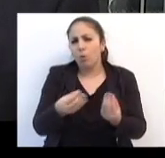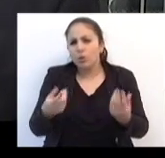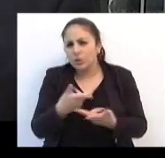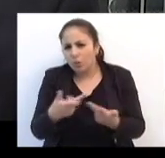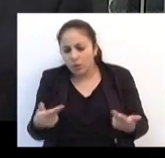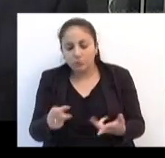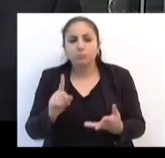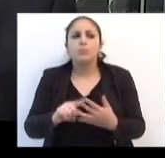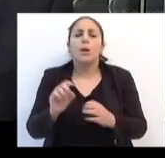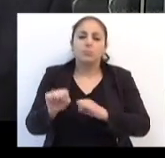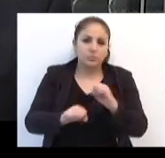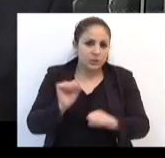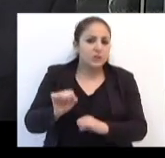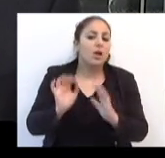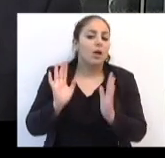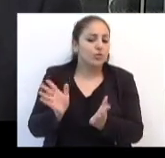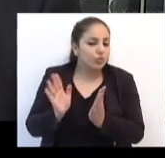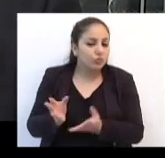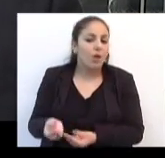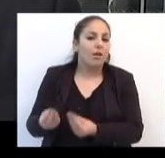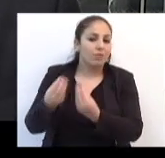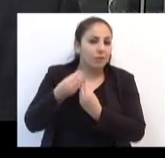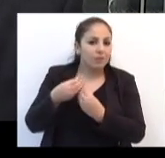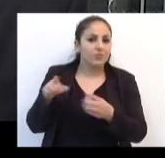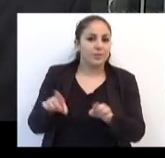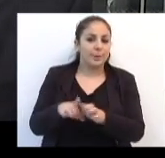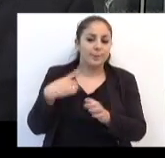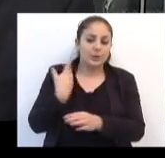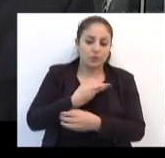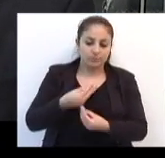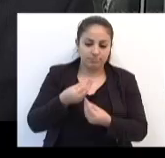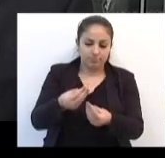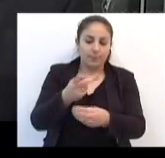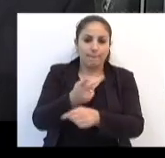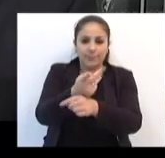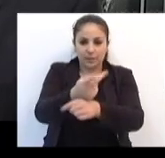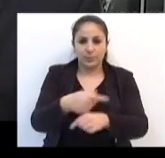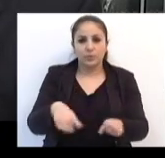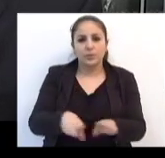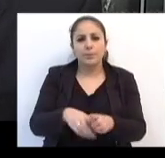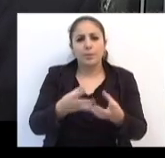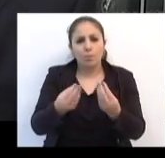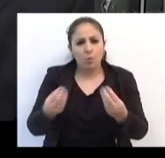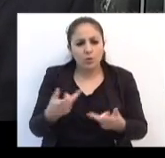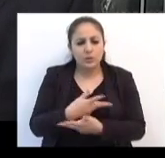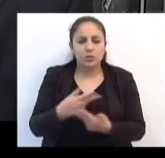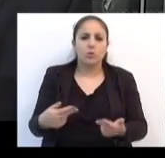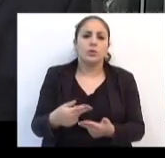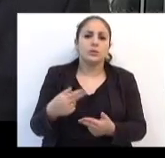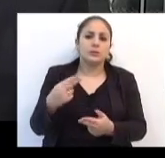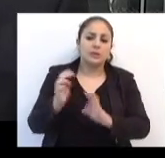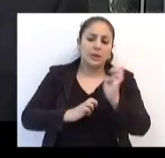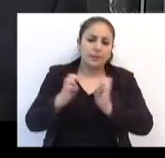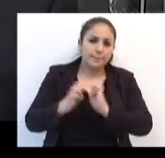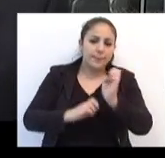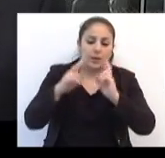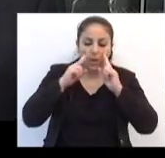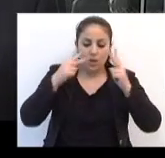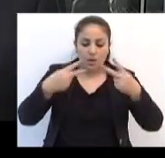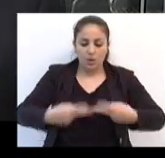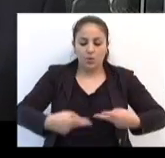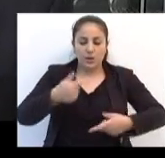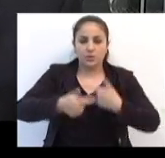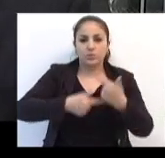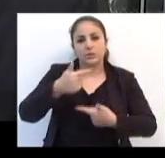de bicicleta, também já ganhamos bicicleta. São vários prêmios que as empresas que reconhecem